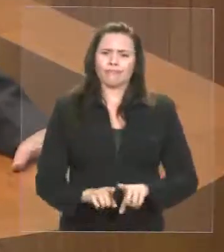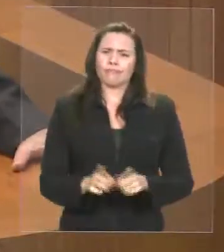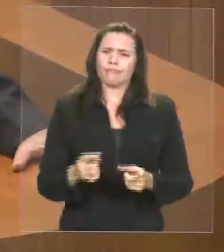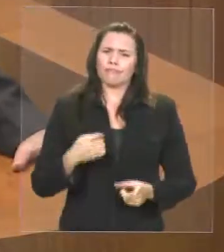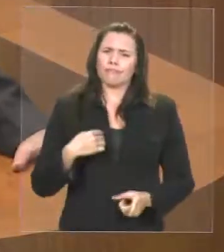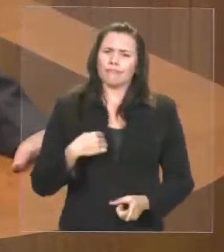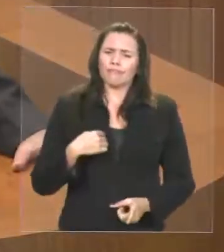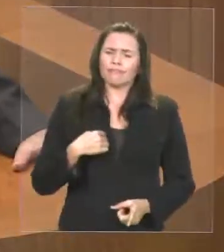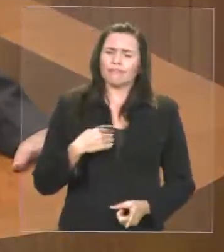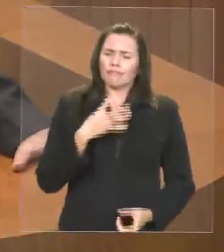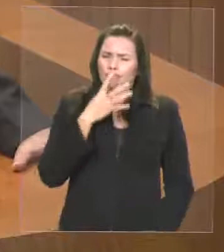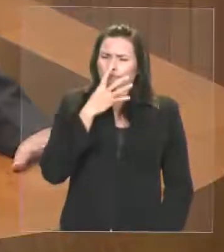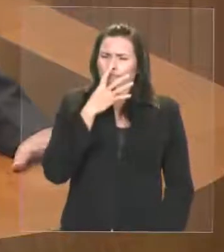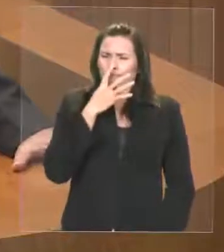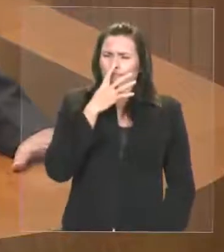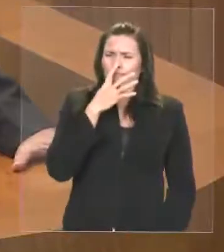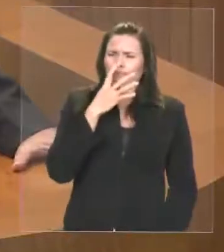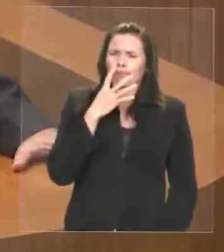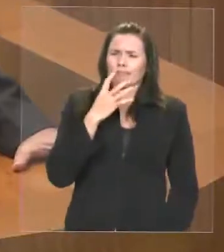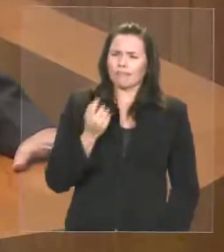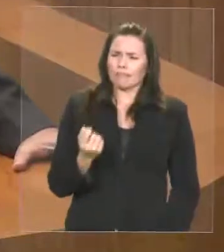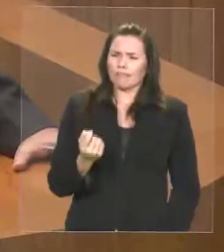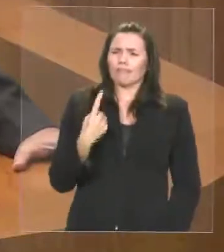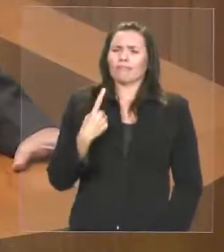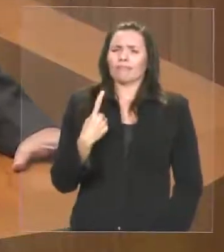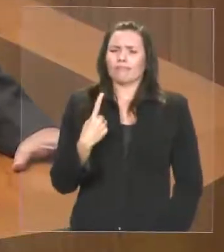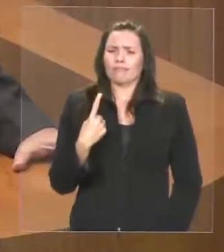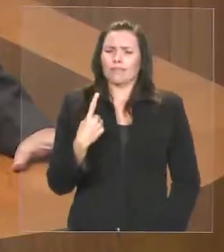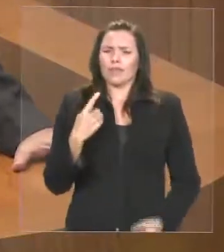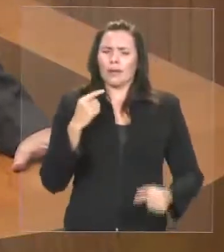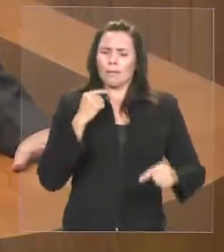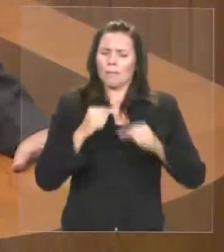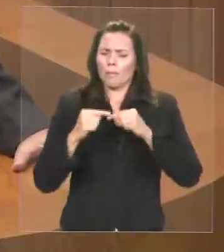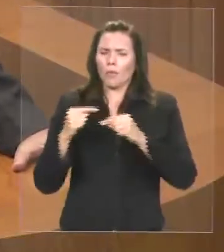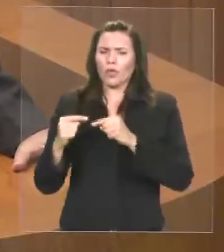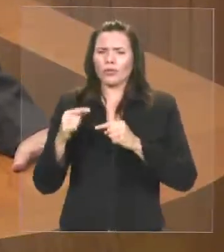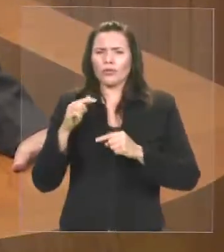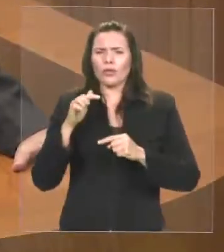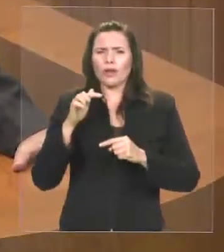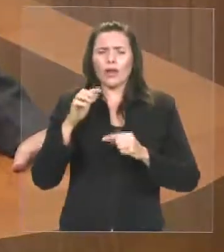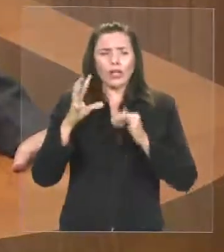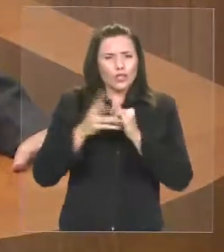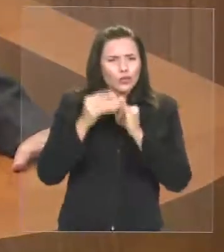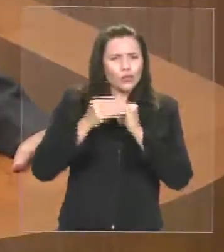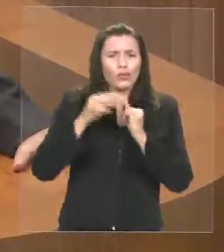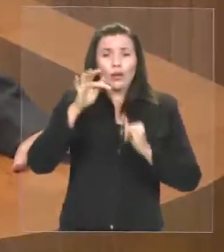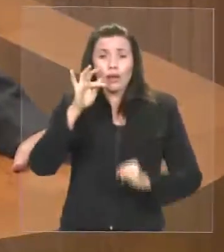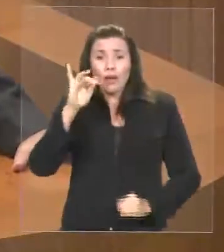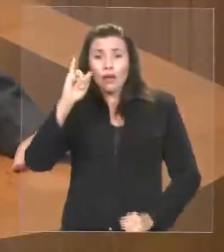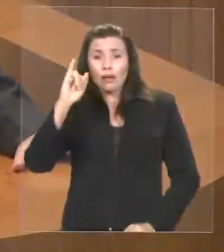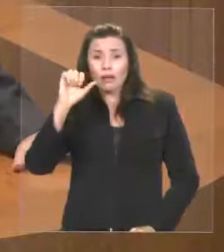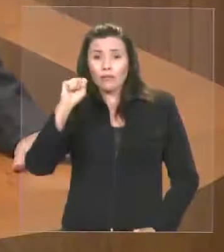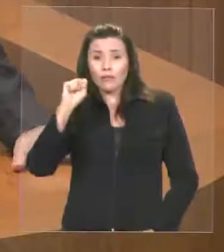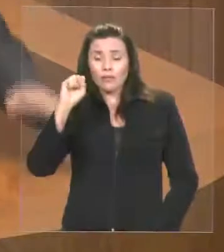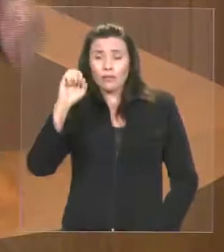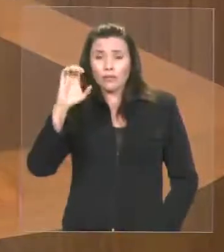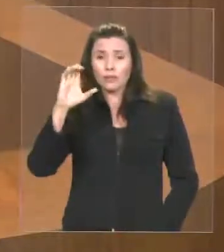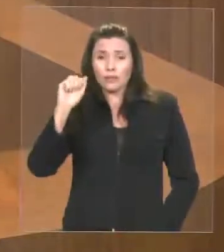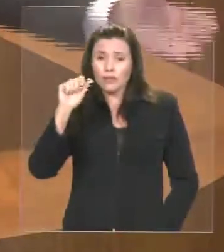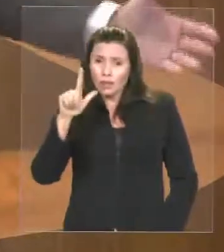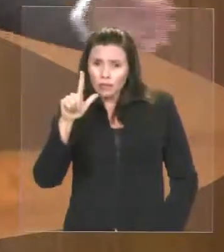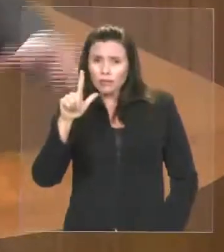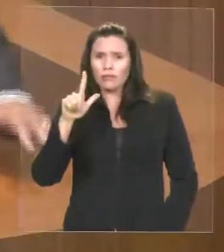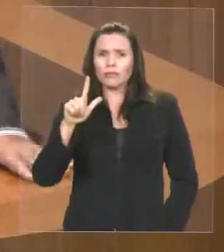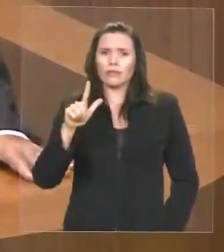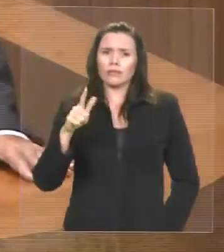política fiscal do atual governo, no momento em que dá sinais diferentes. No momento em fez um